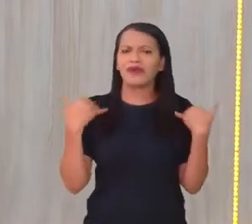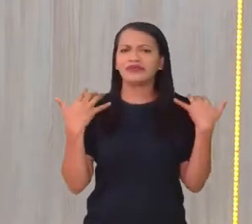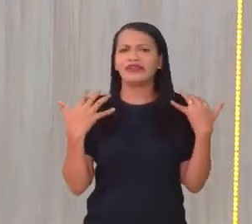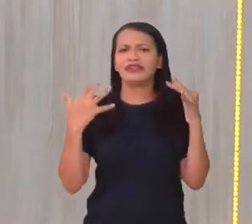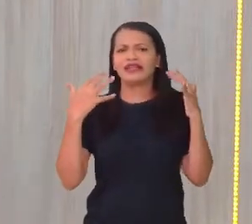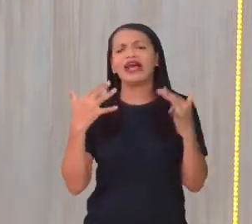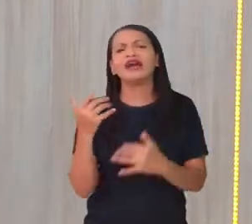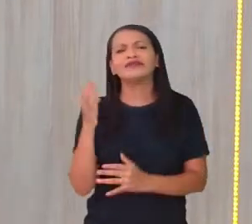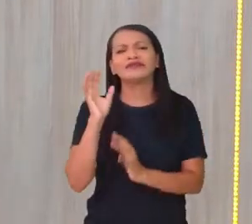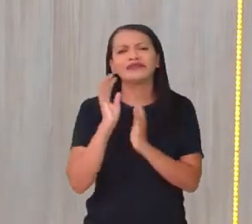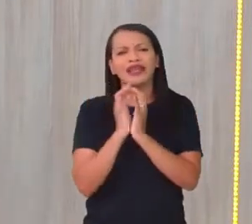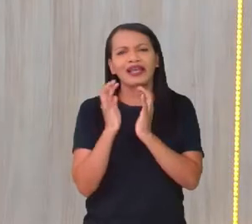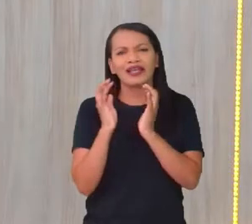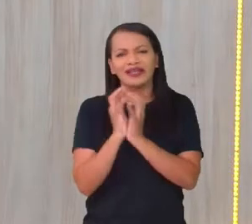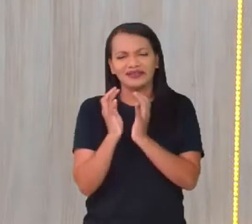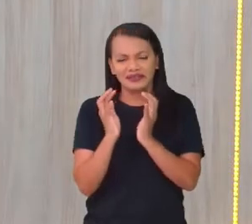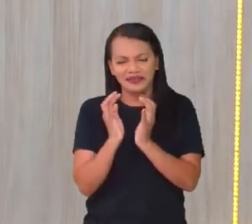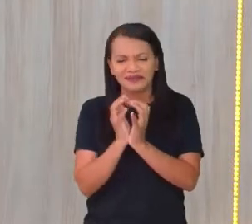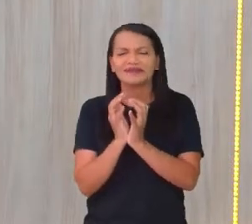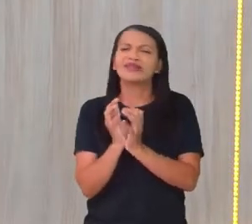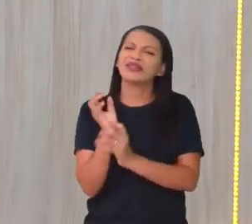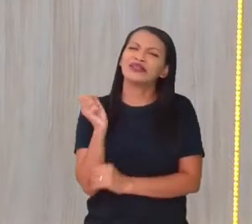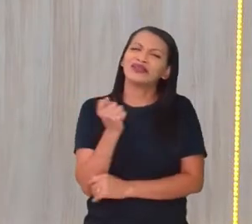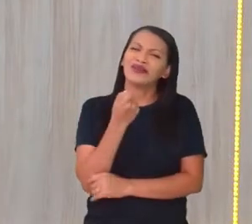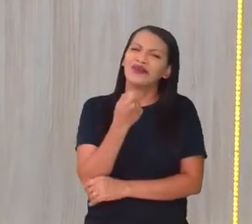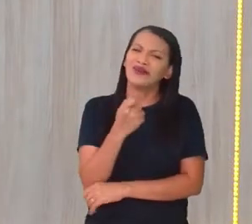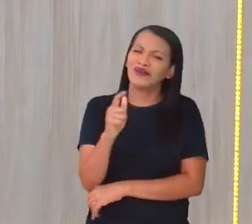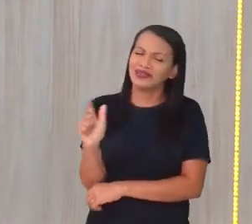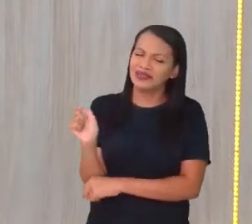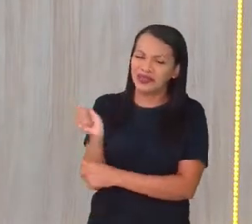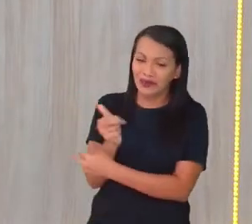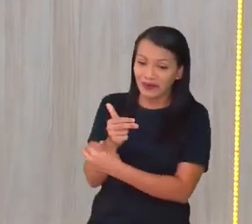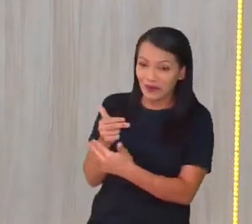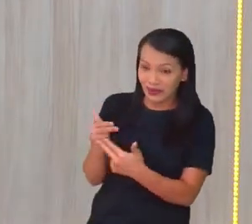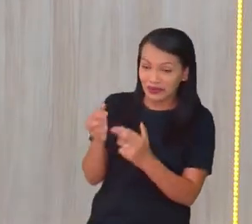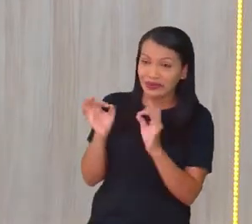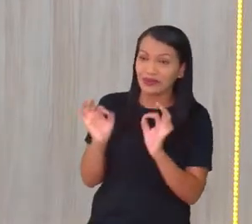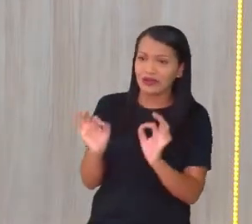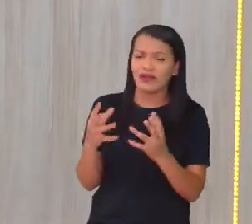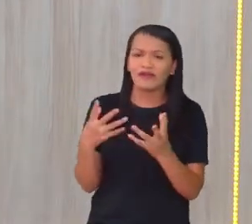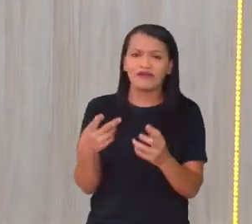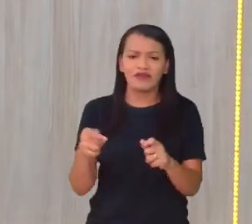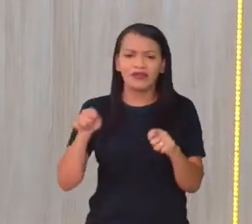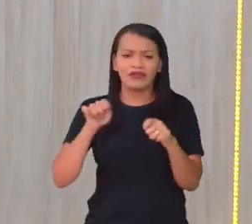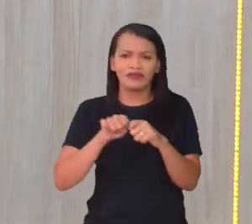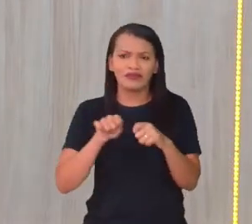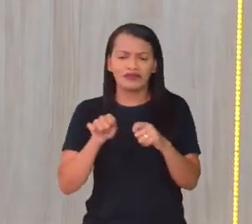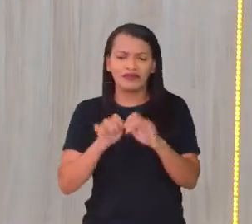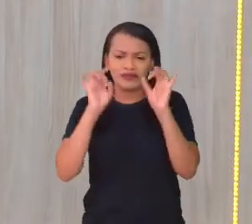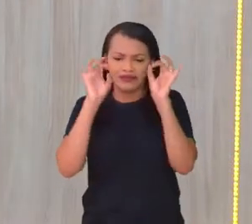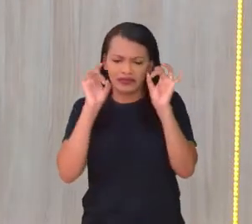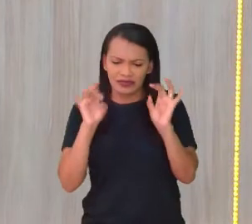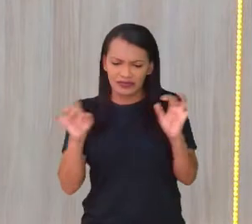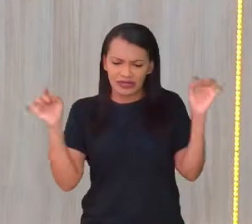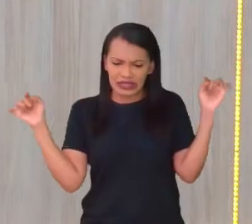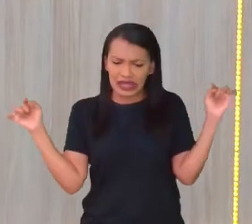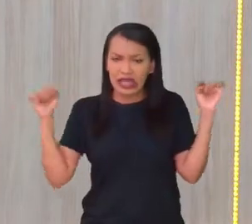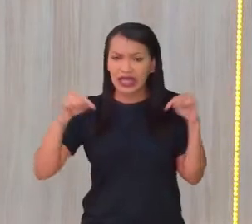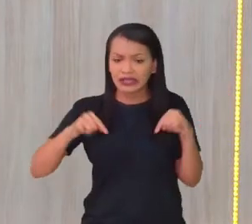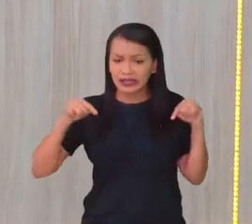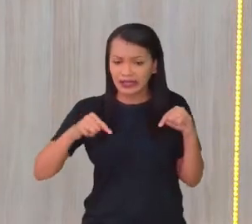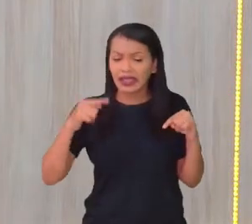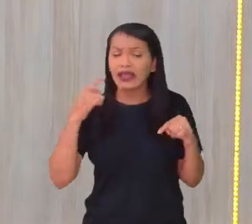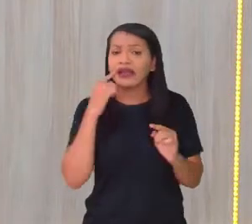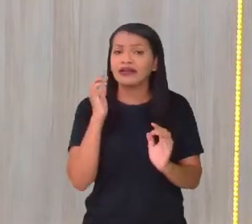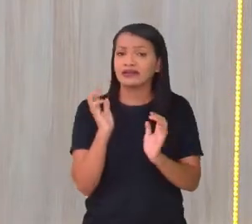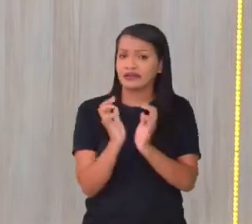de Recife, né, Recife, Fiolinha, daquela coisa toda, a gente fez aqui uns especiais, né, falando sobre a nossa cidade.